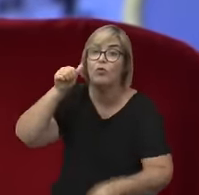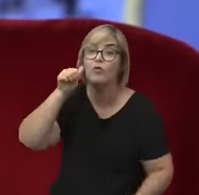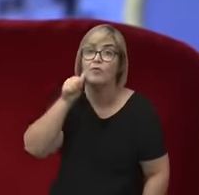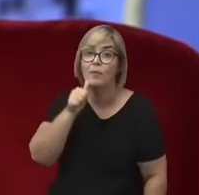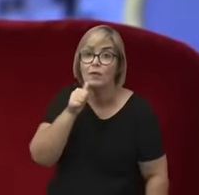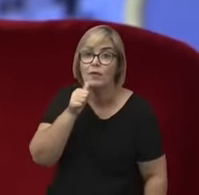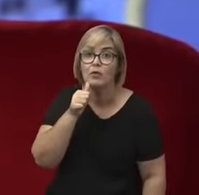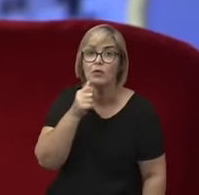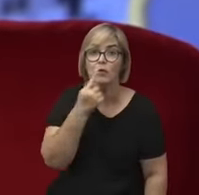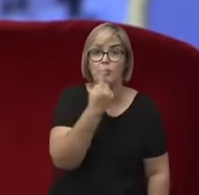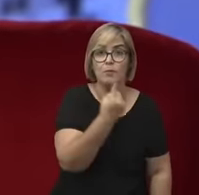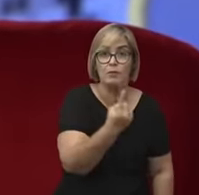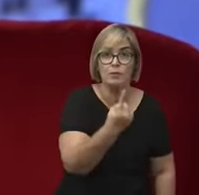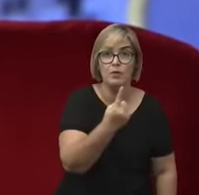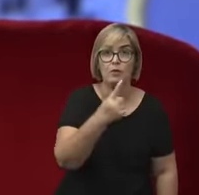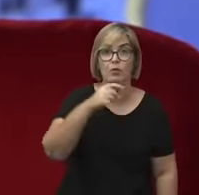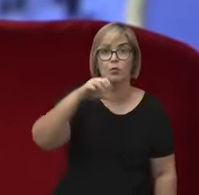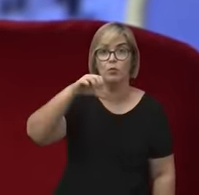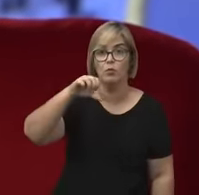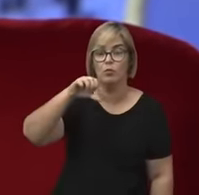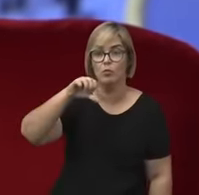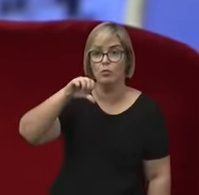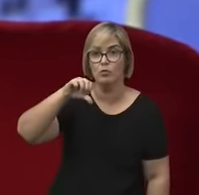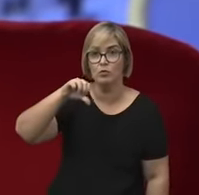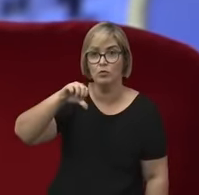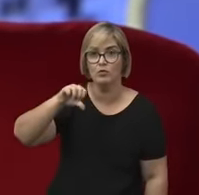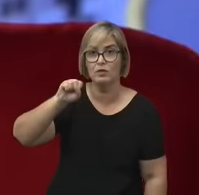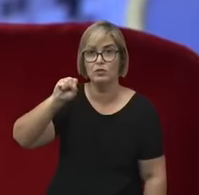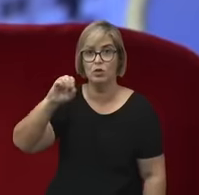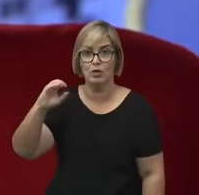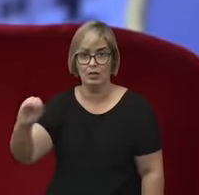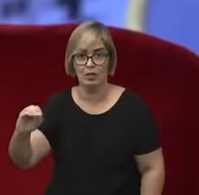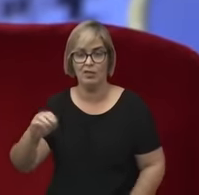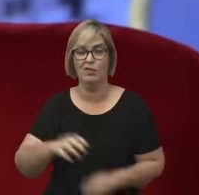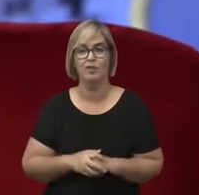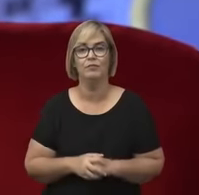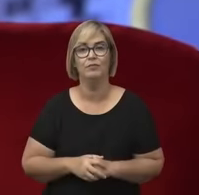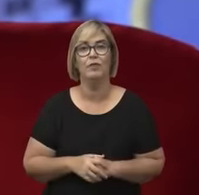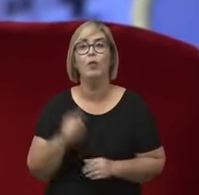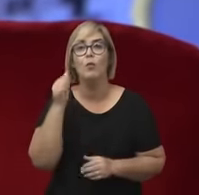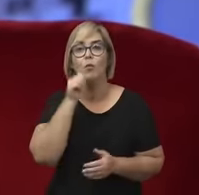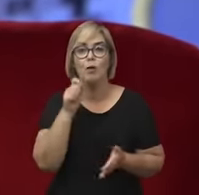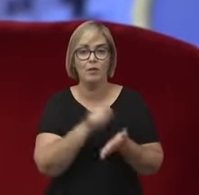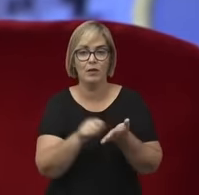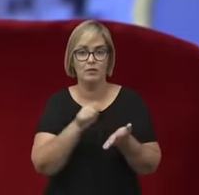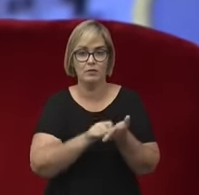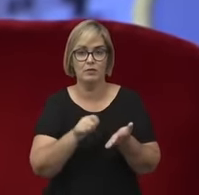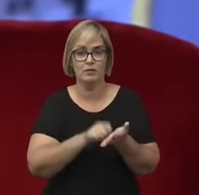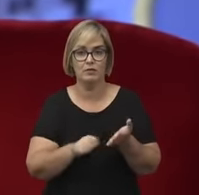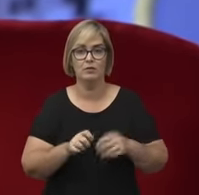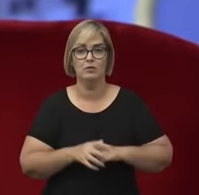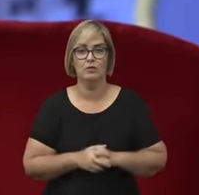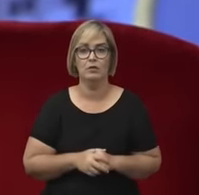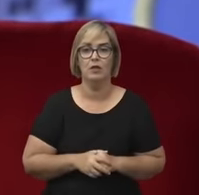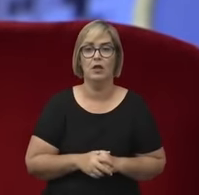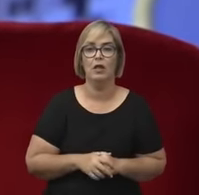O Voto Feminino é uma peça de teatro escrita por uma autora chamada Josefina Álvares de Azevedo. Já ouviram falar na